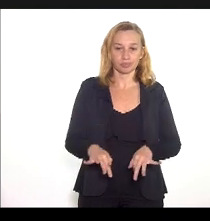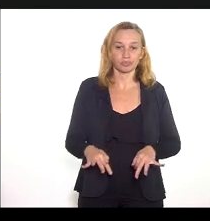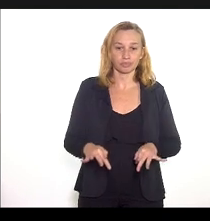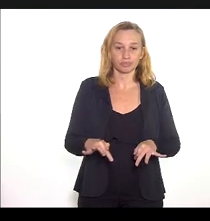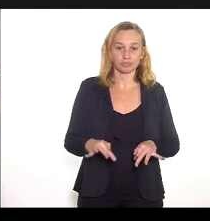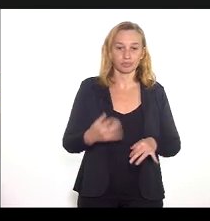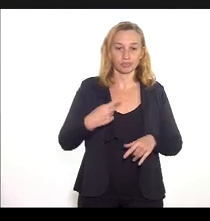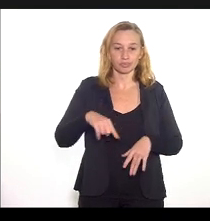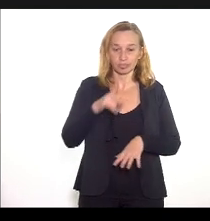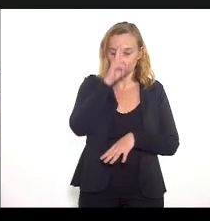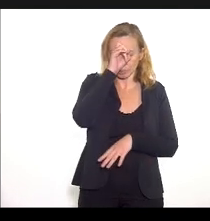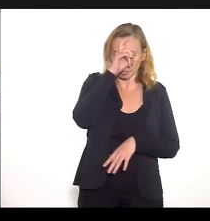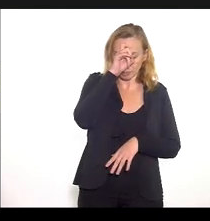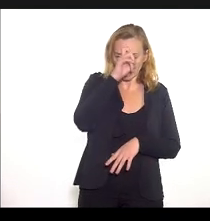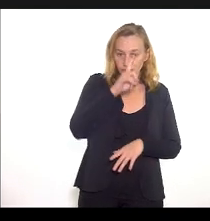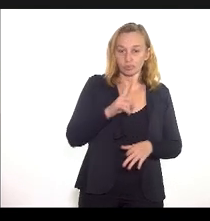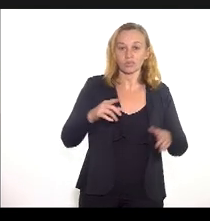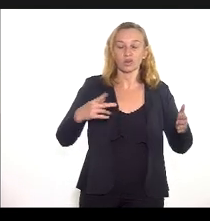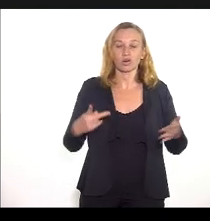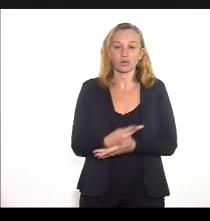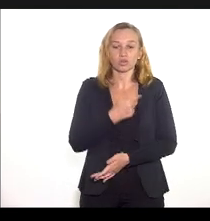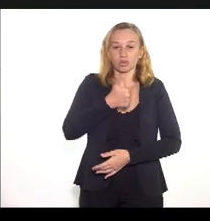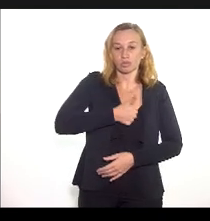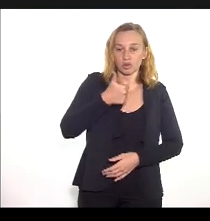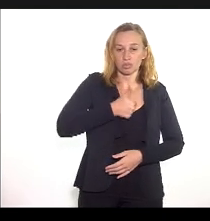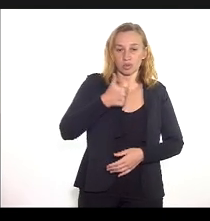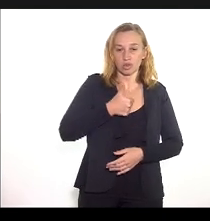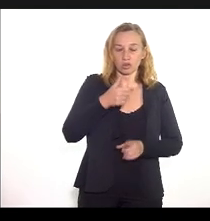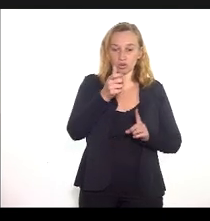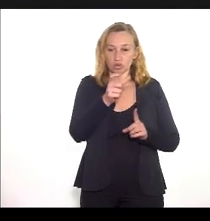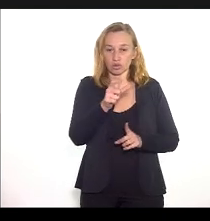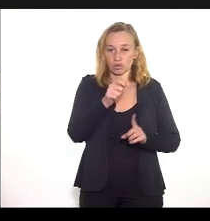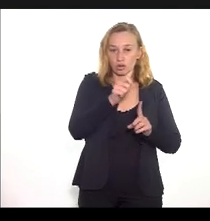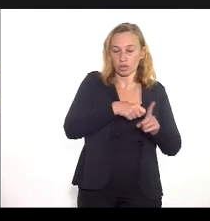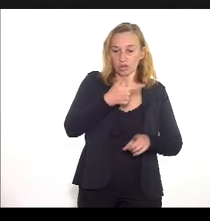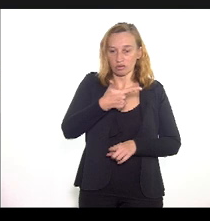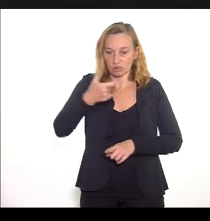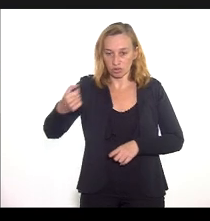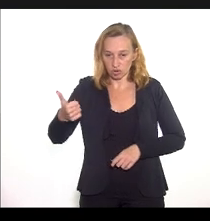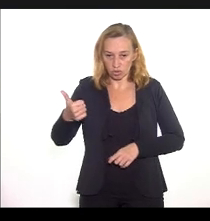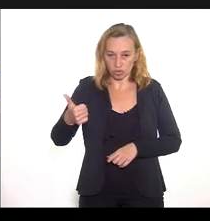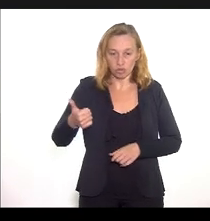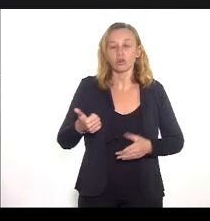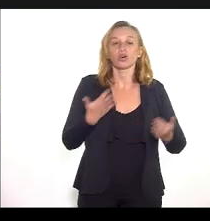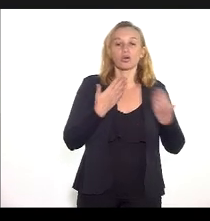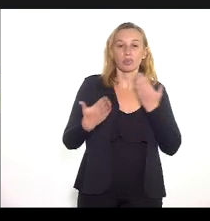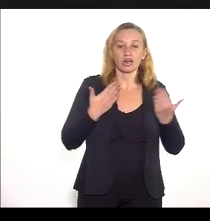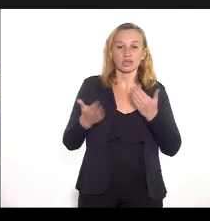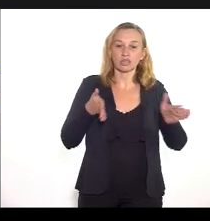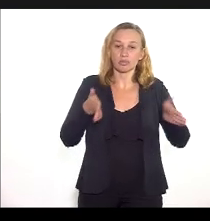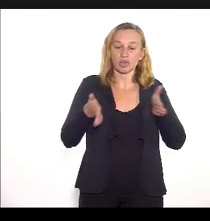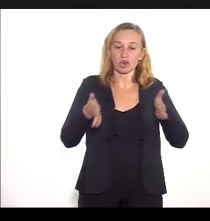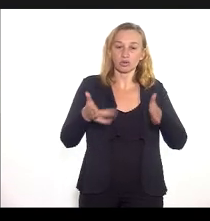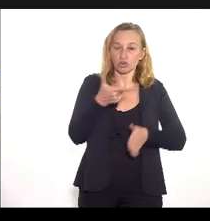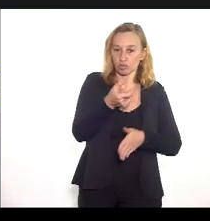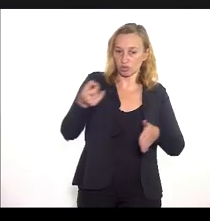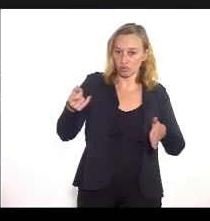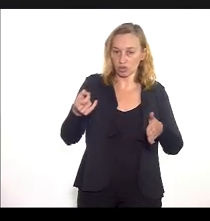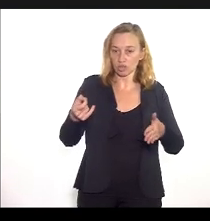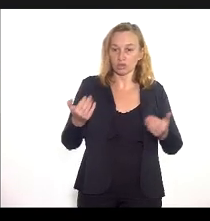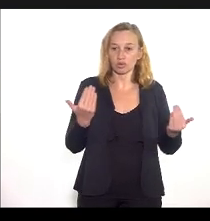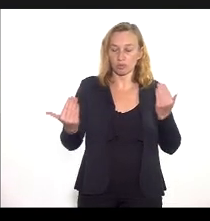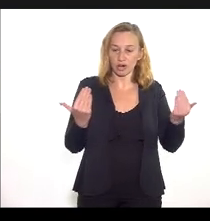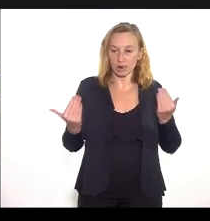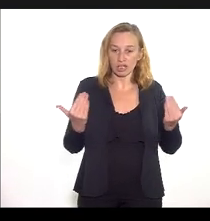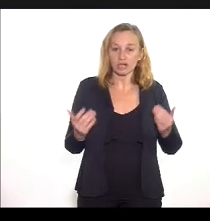internações hospitalares ocorridas no primeiro trimestre de 2021, em comparação com o mesmo período de 2020, se